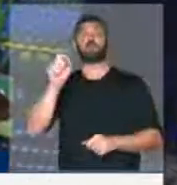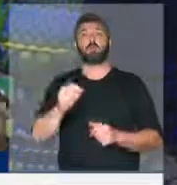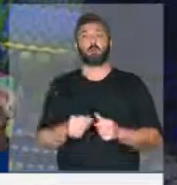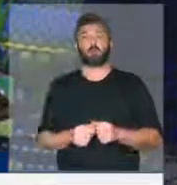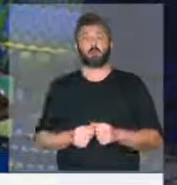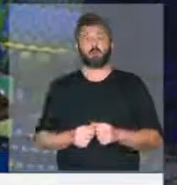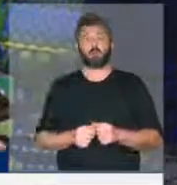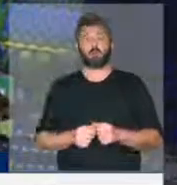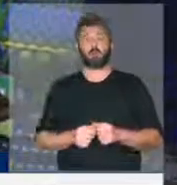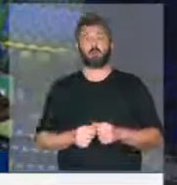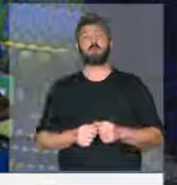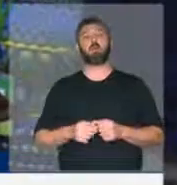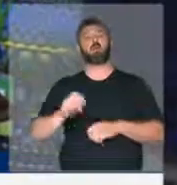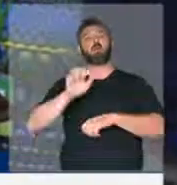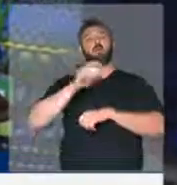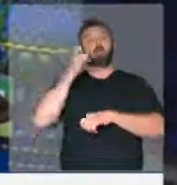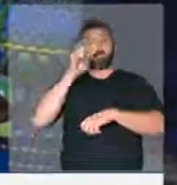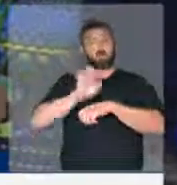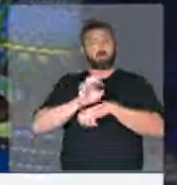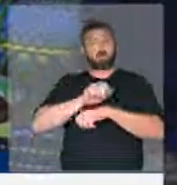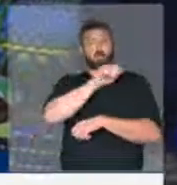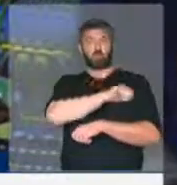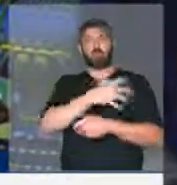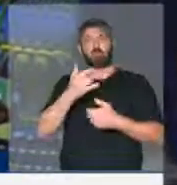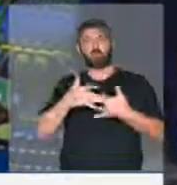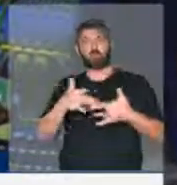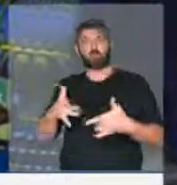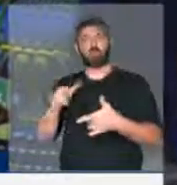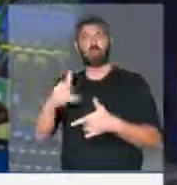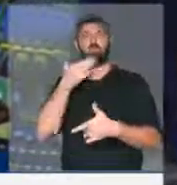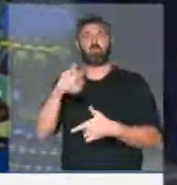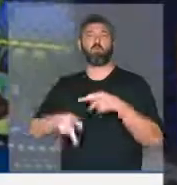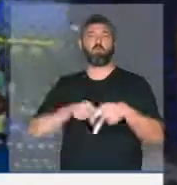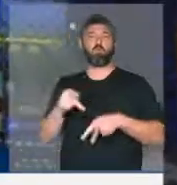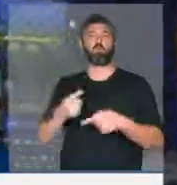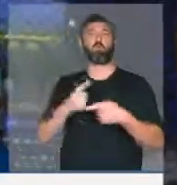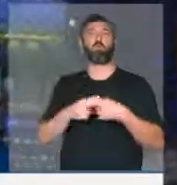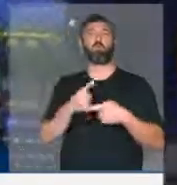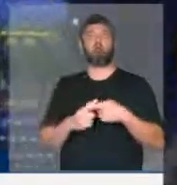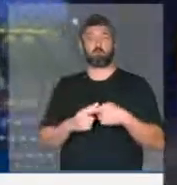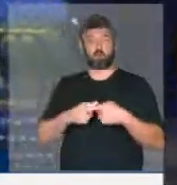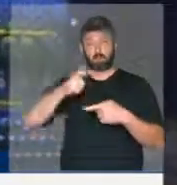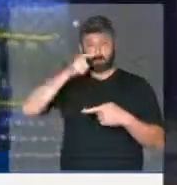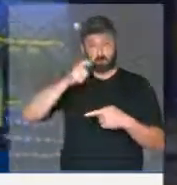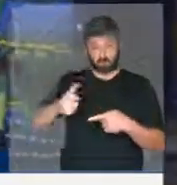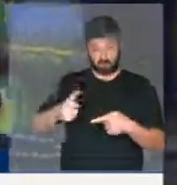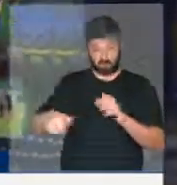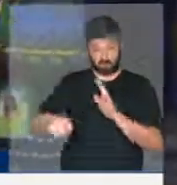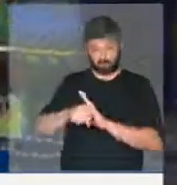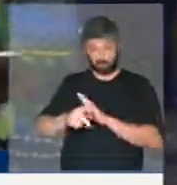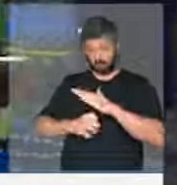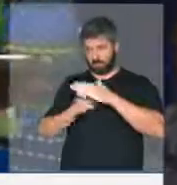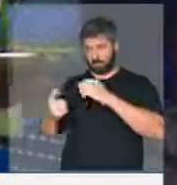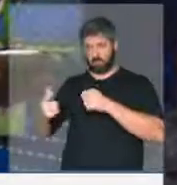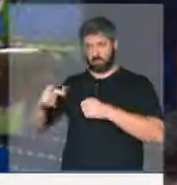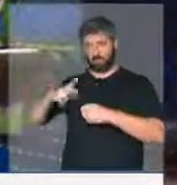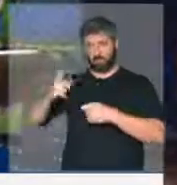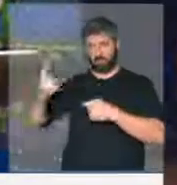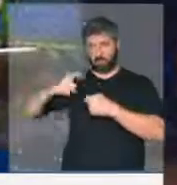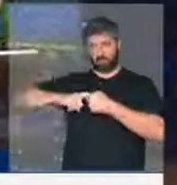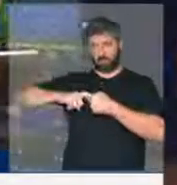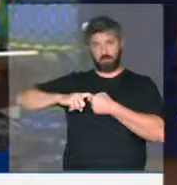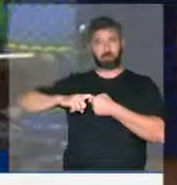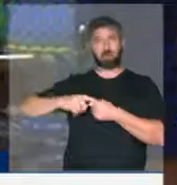deputados eleitos pelo Rio de Janeiro possam ser solidários aos moradores e entenderem que o interesse de uma concessionária,